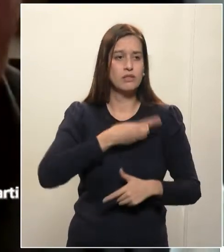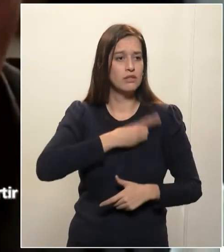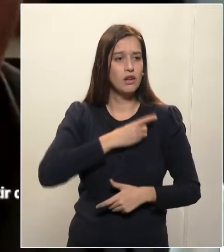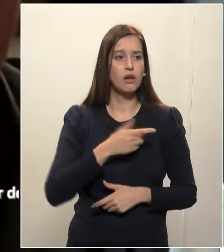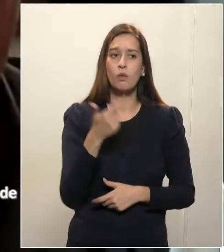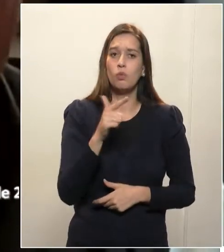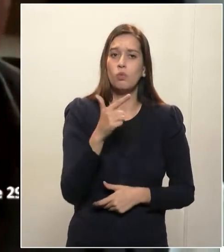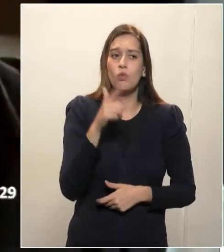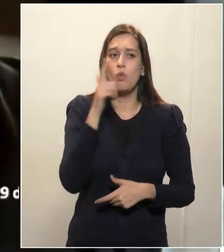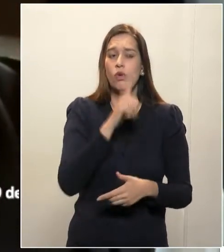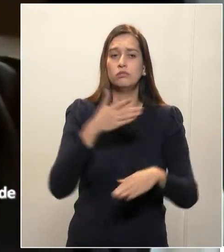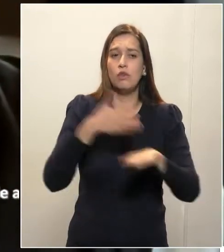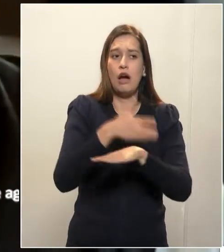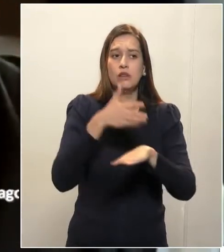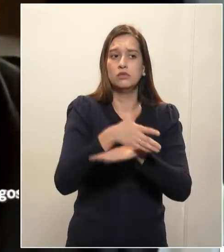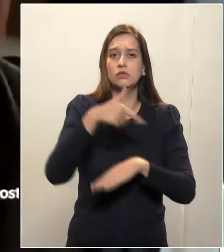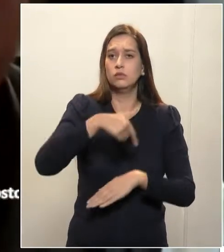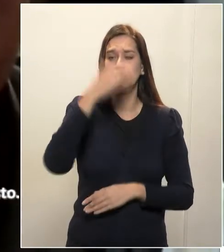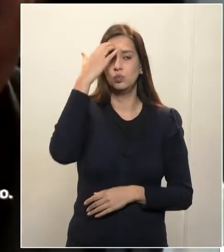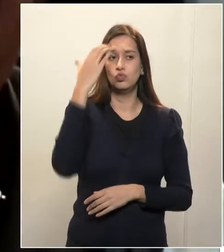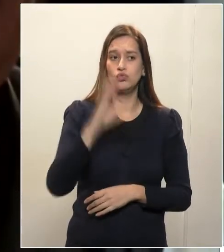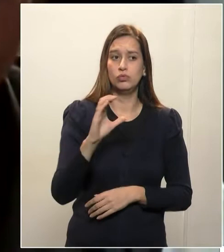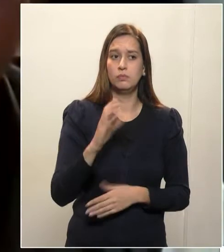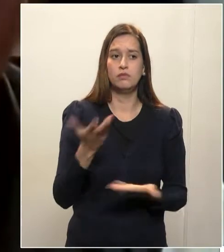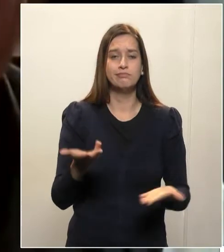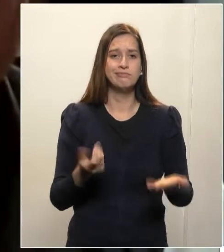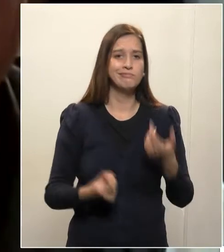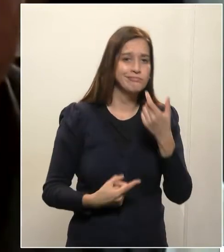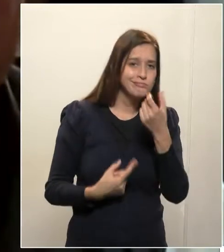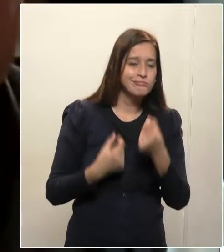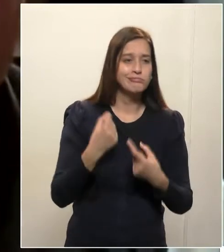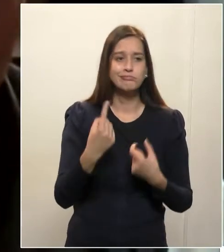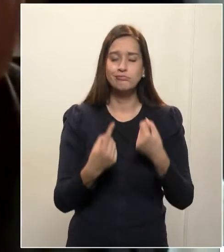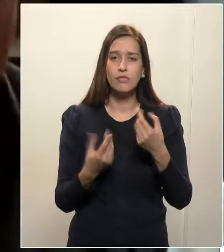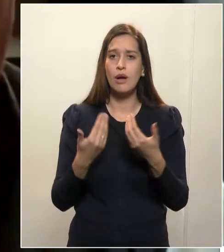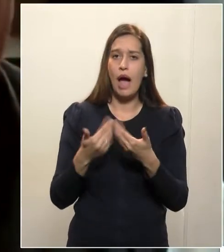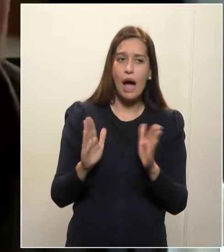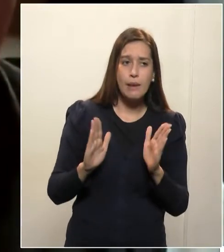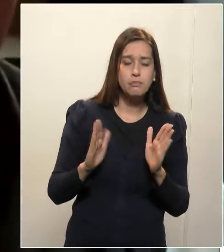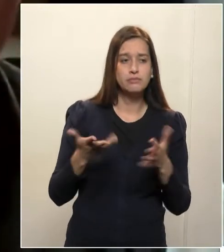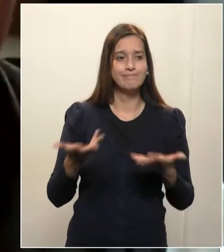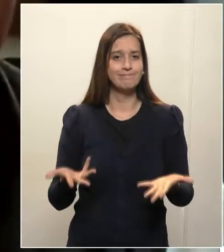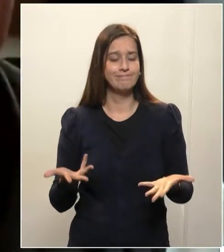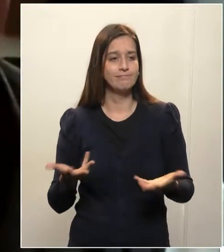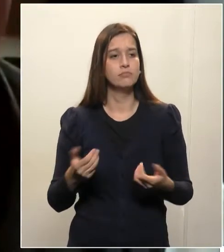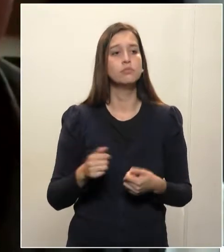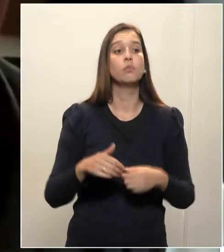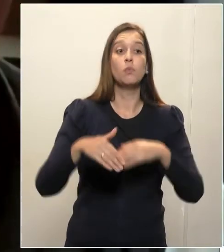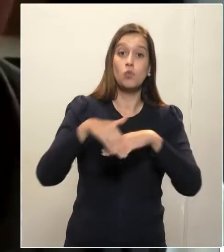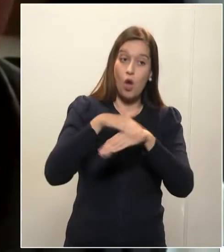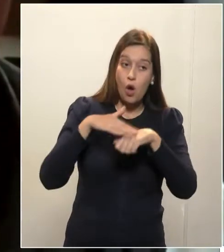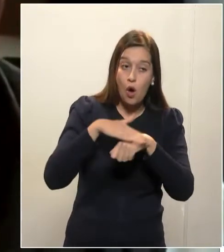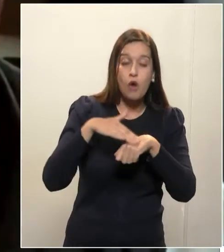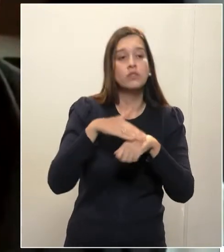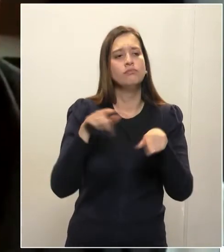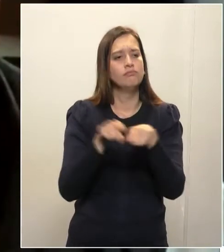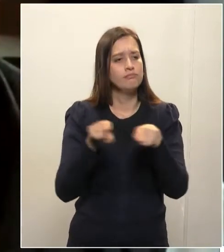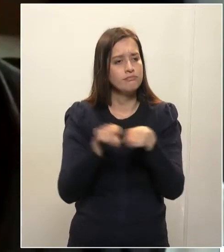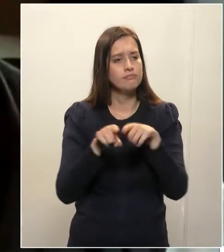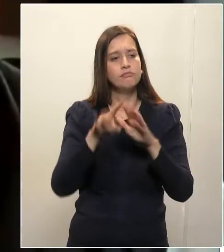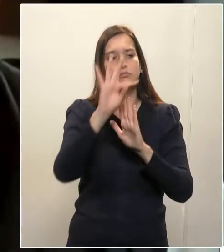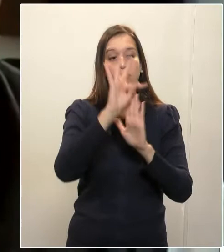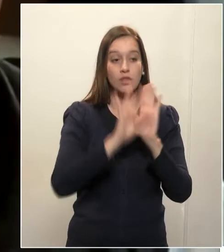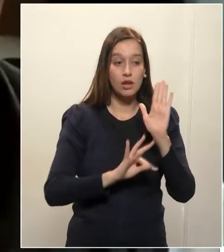capital. Exceto uma ou outra que permanece aberta. Falamos sobre a lista triplice para o delegado de